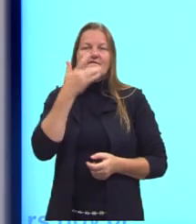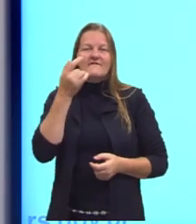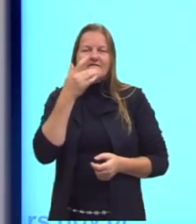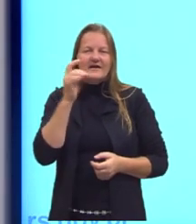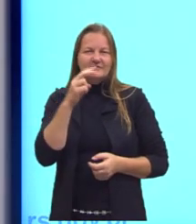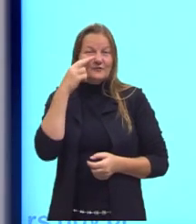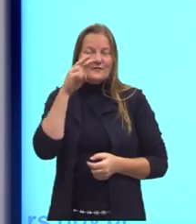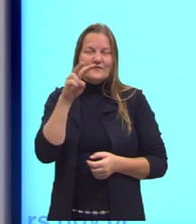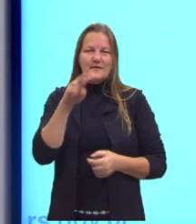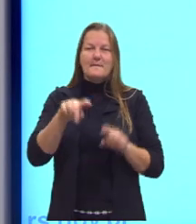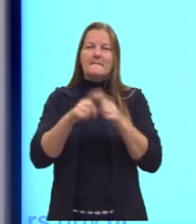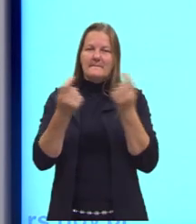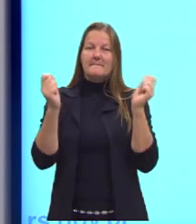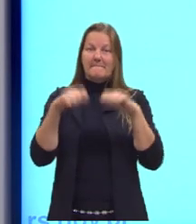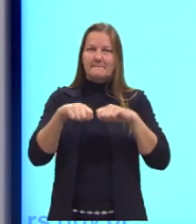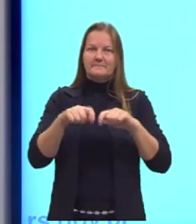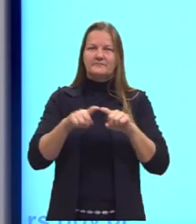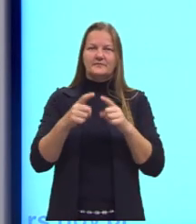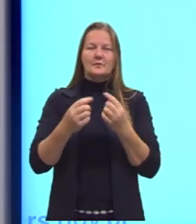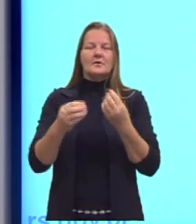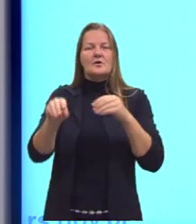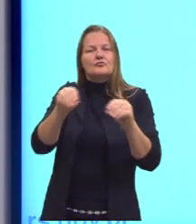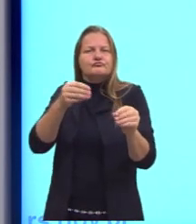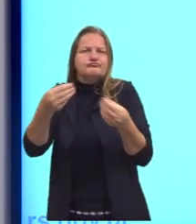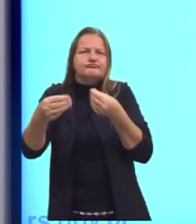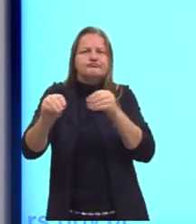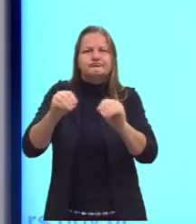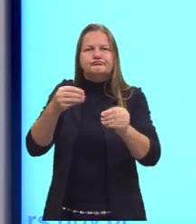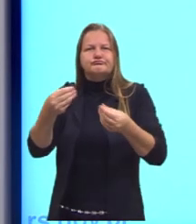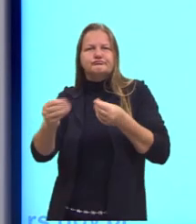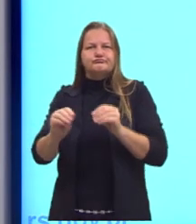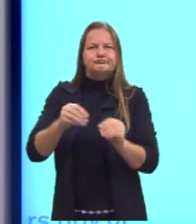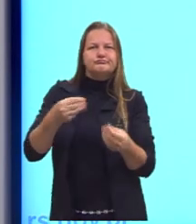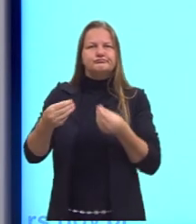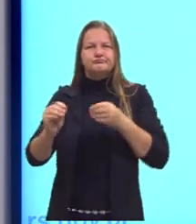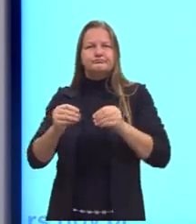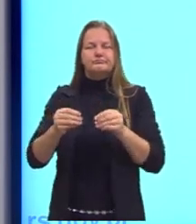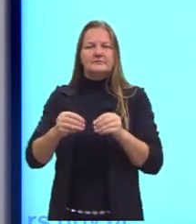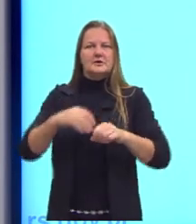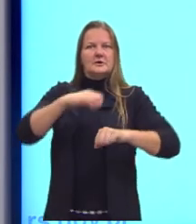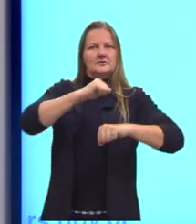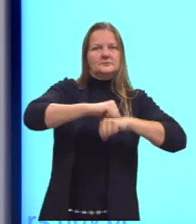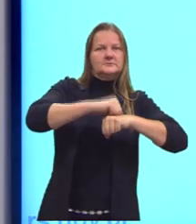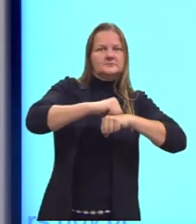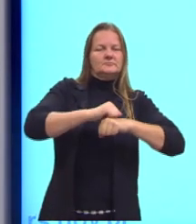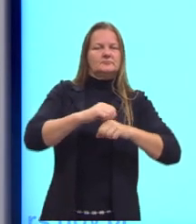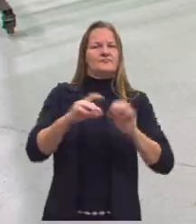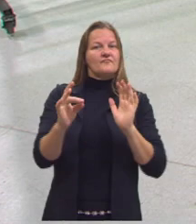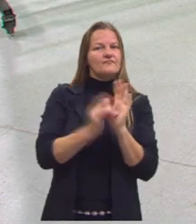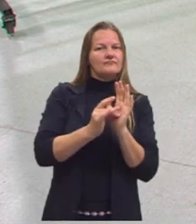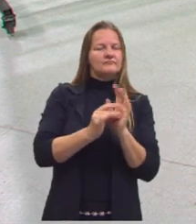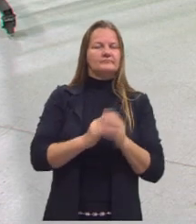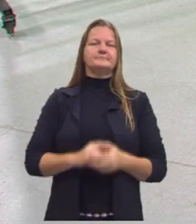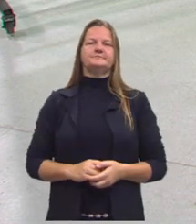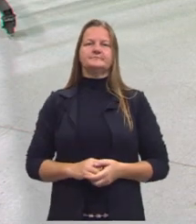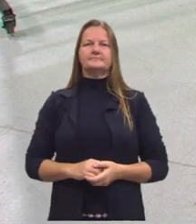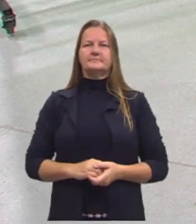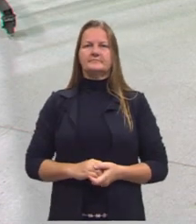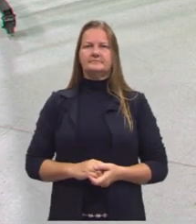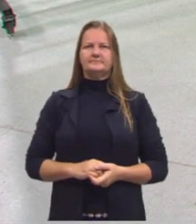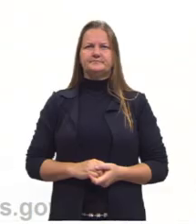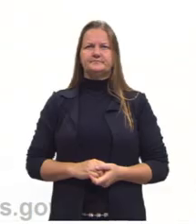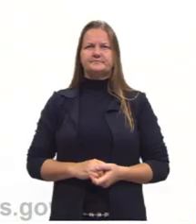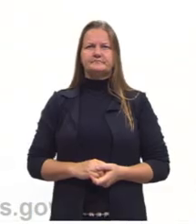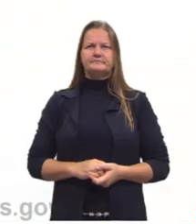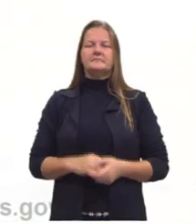mas também é possível, porque ele é maleável, ao contrário do sólido que fica rígido e fixo. Bom,